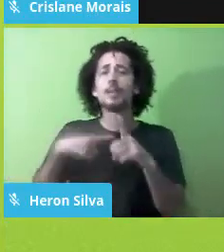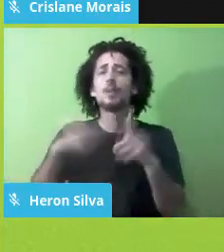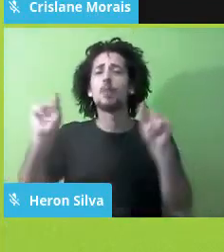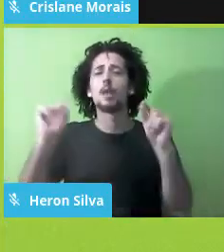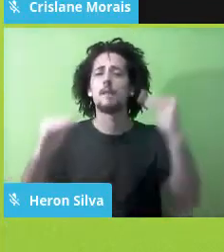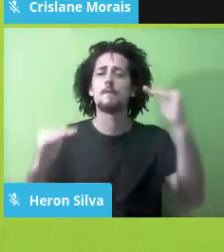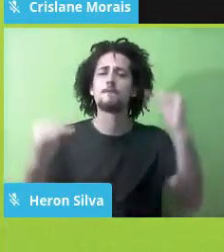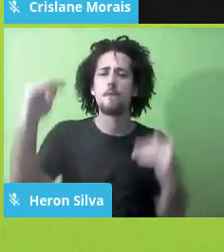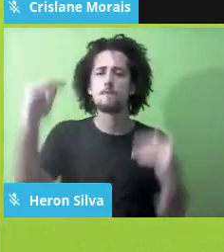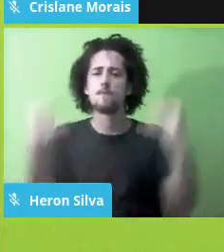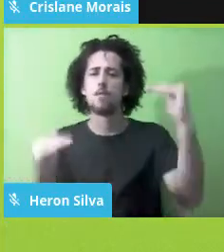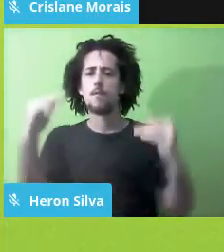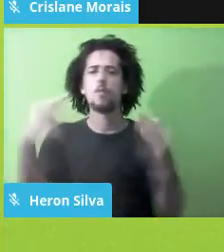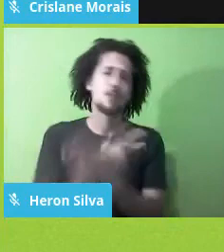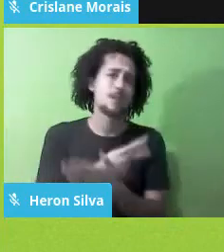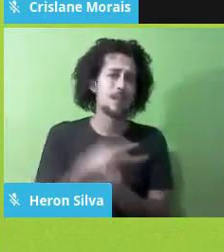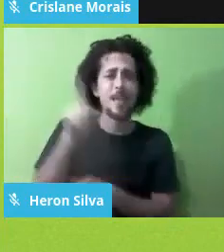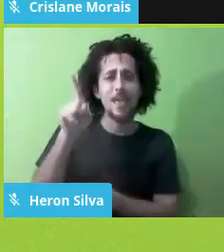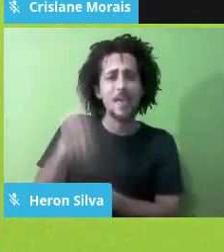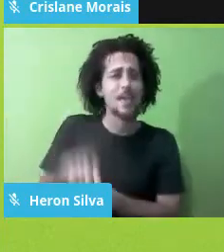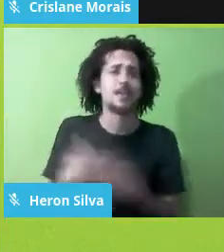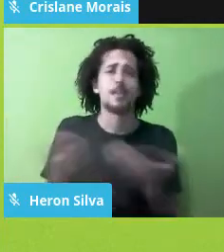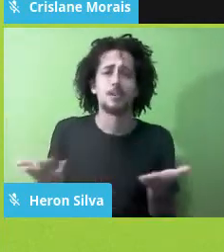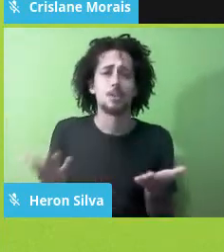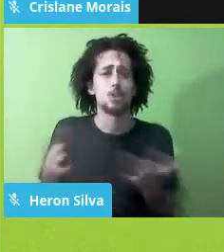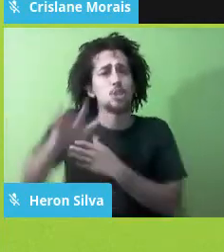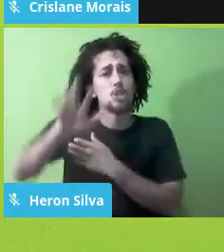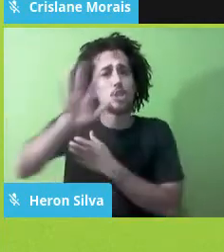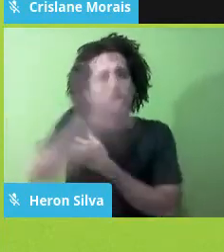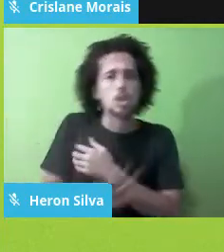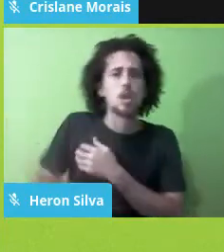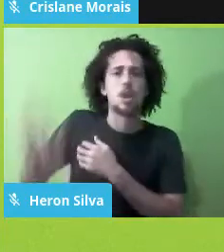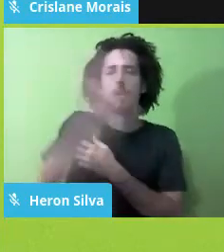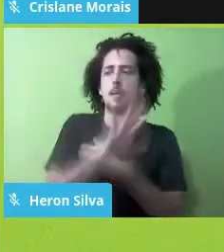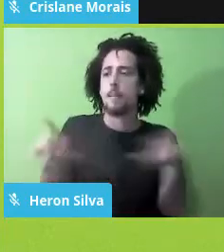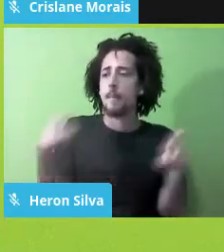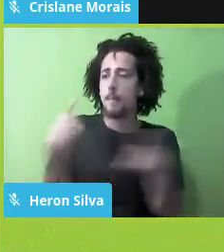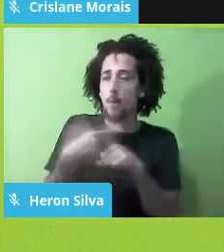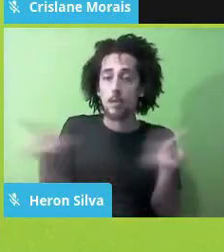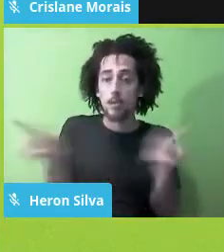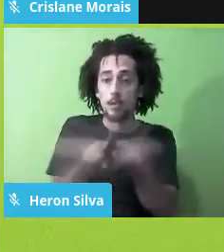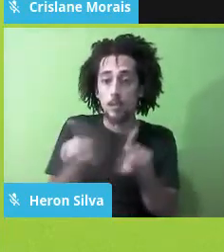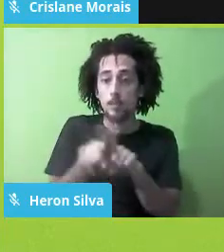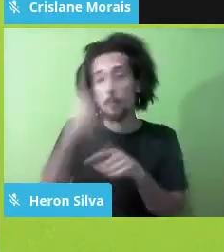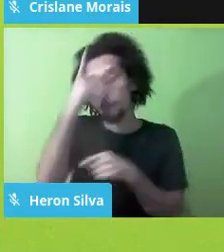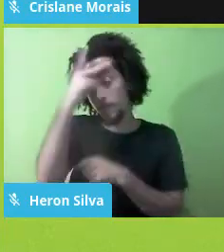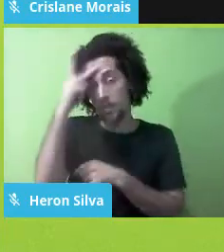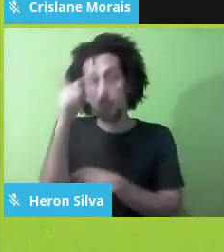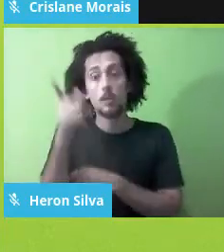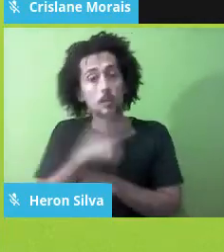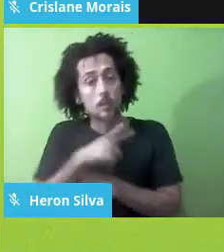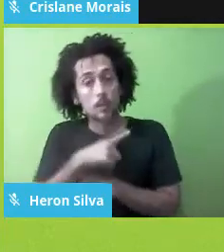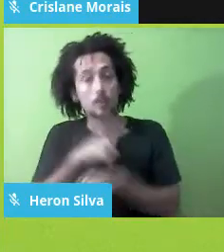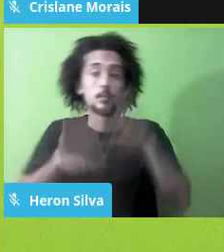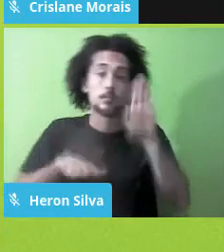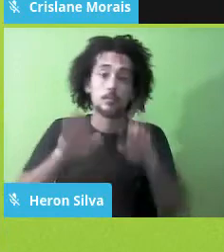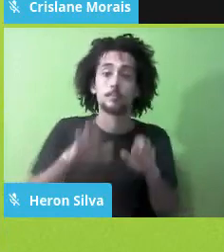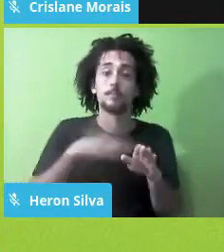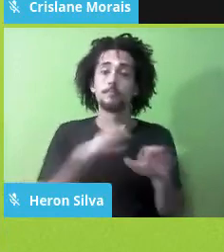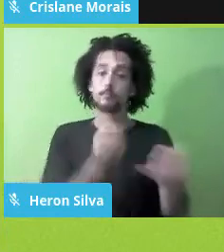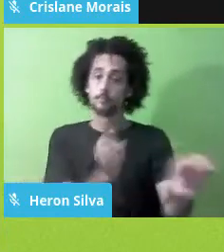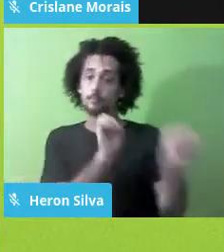ocorre. Mas ela é geral, porque também, mesmo aqueles que têm uma educação